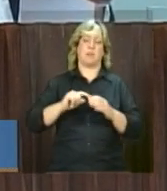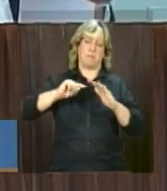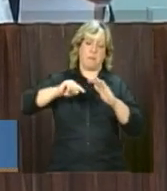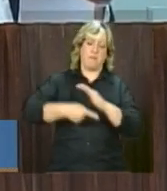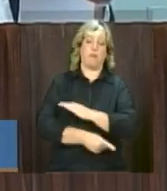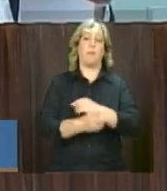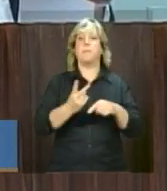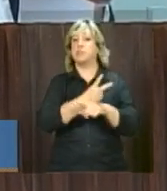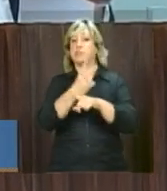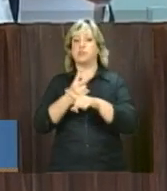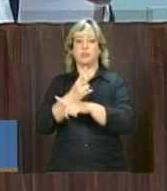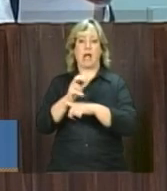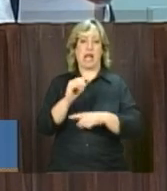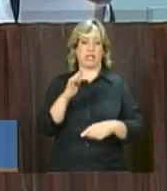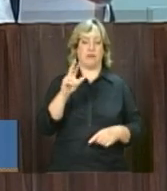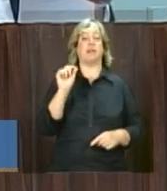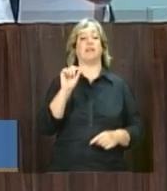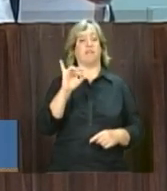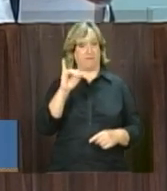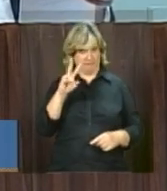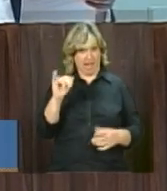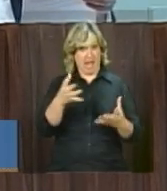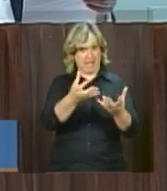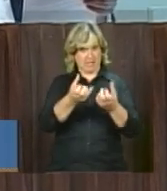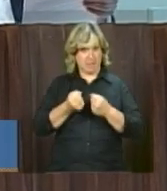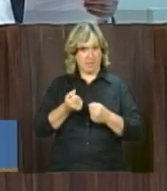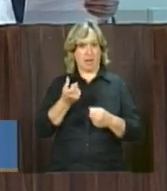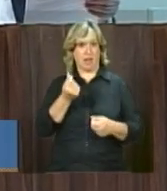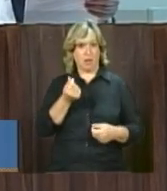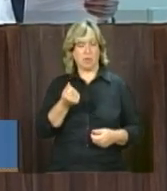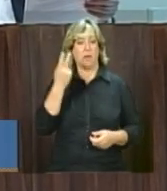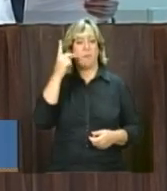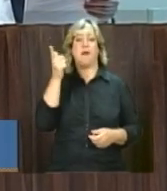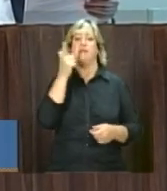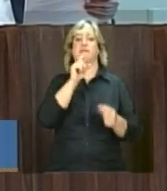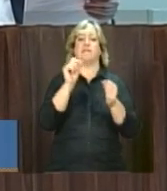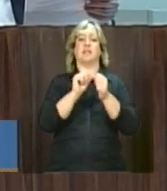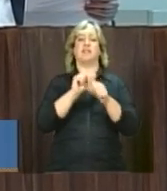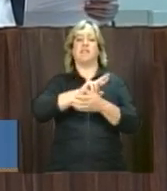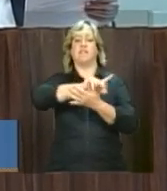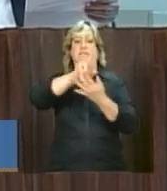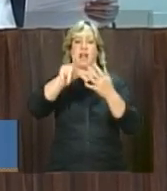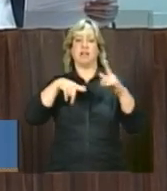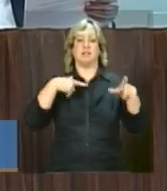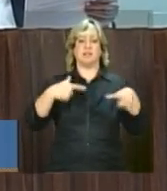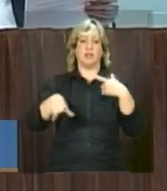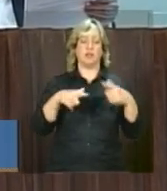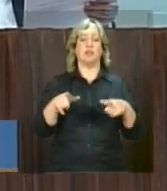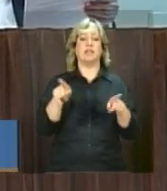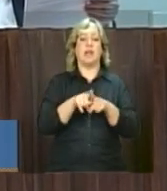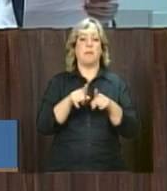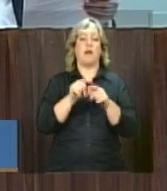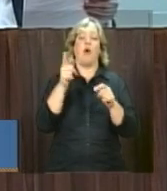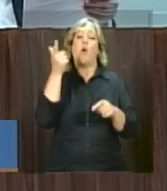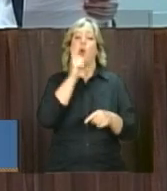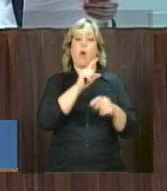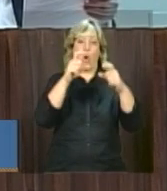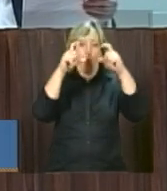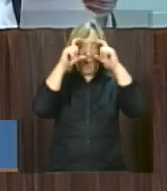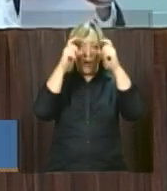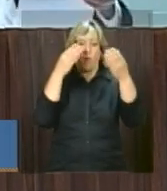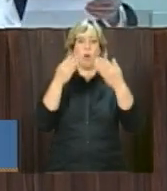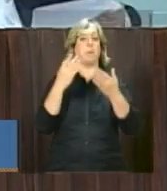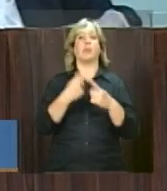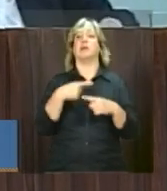e se receberão recursos para realizar as diversas ações e os recursos para aquisição de óculos, se hoje nem os